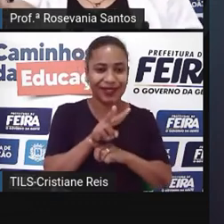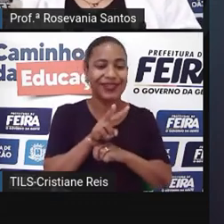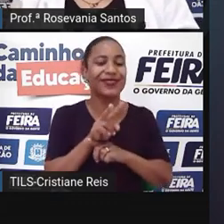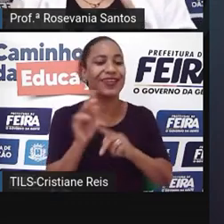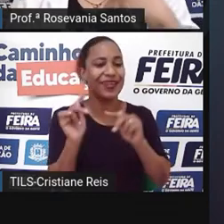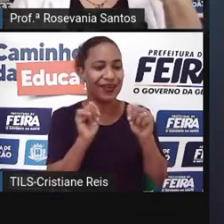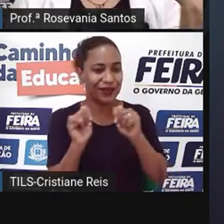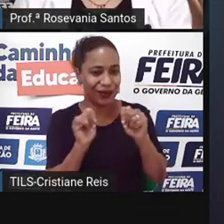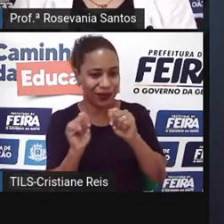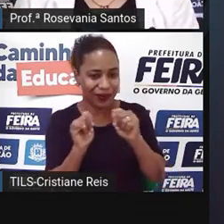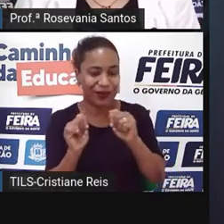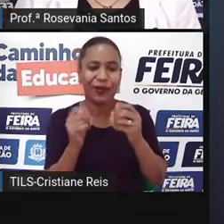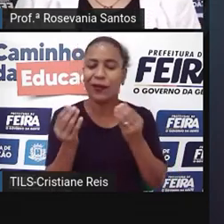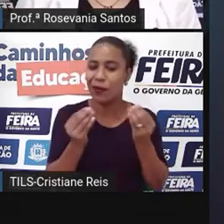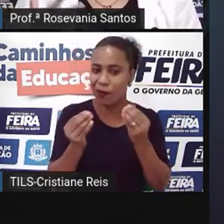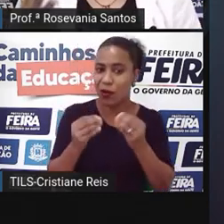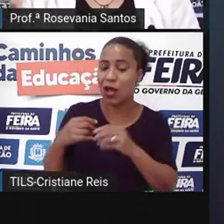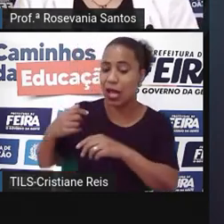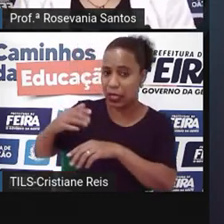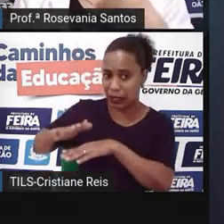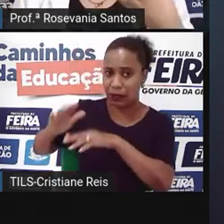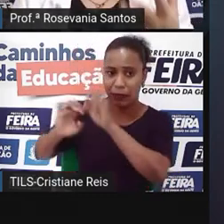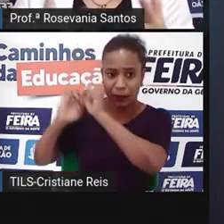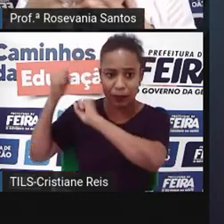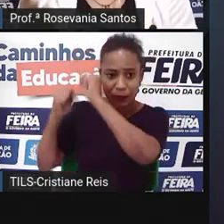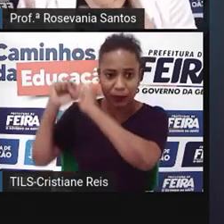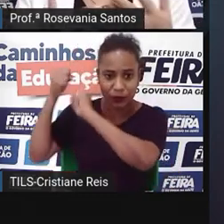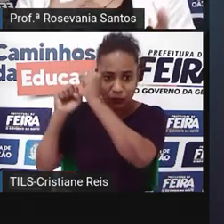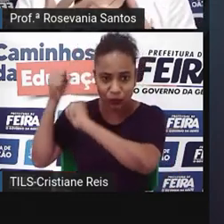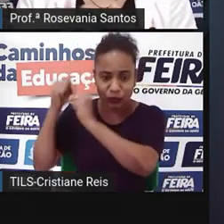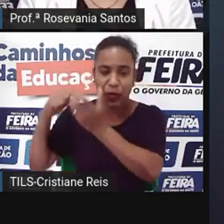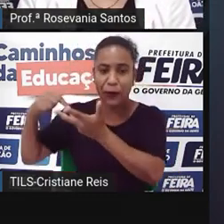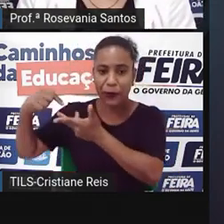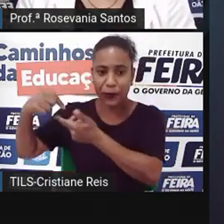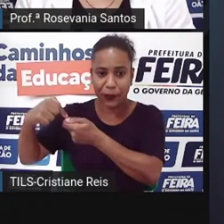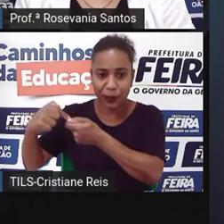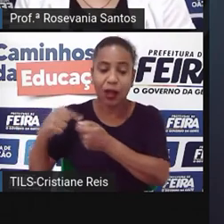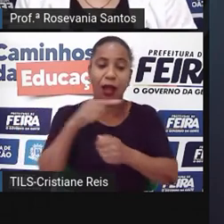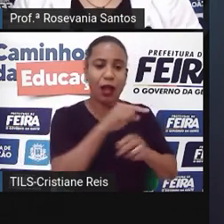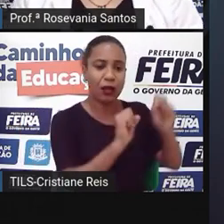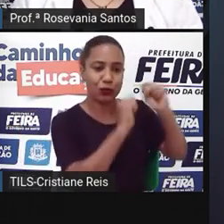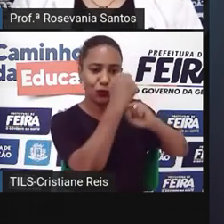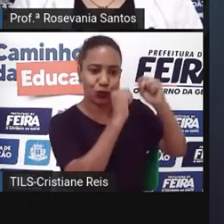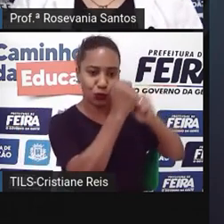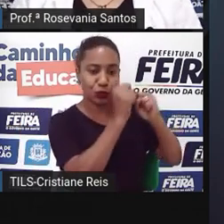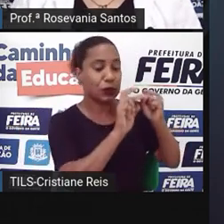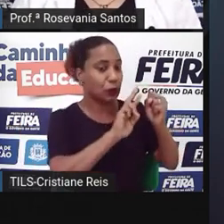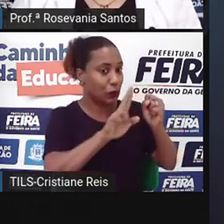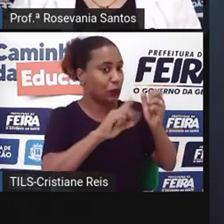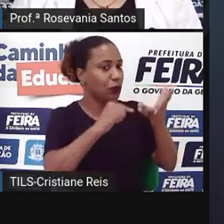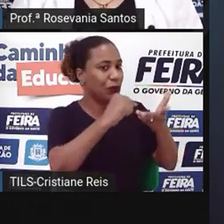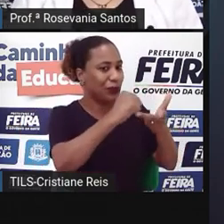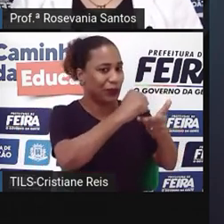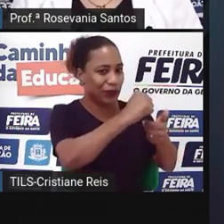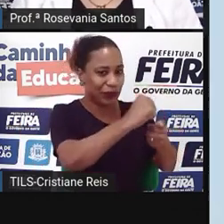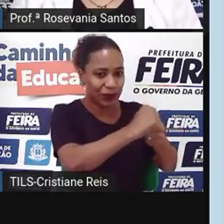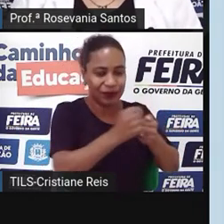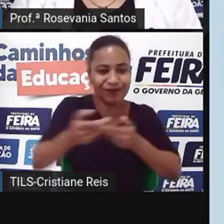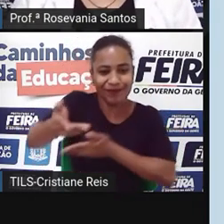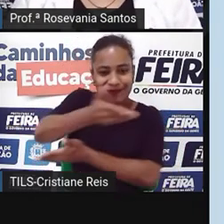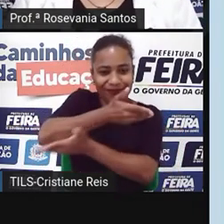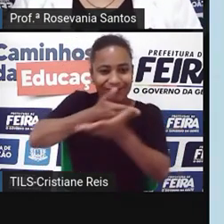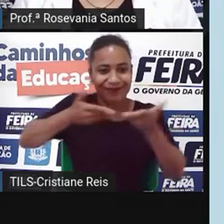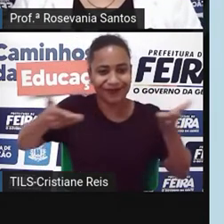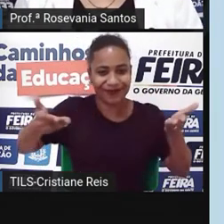Então, o que um produz, o outro não produz, e ter essas relações de trocas comerciais, isso começou a assustar algumas